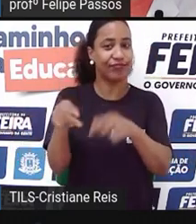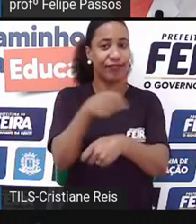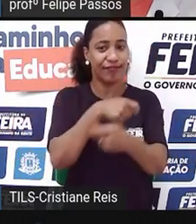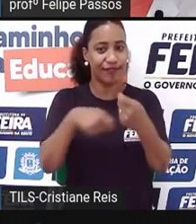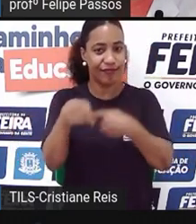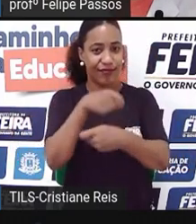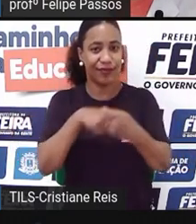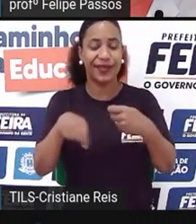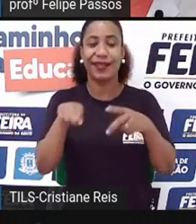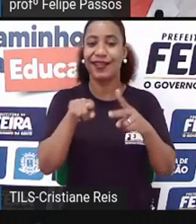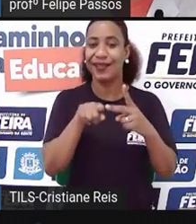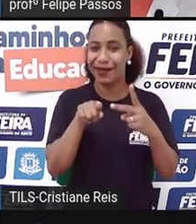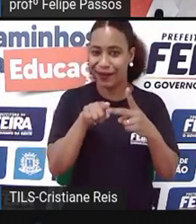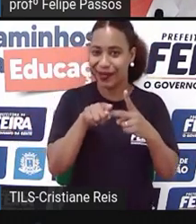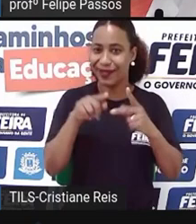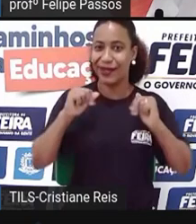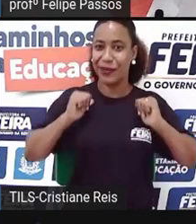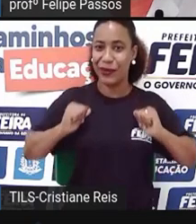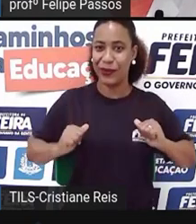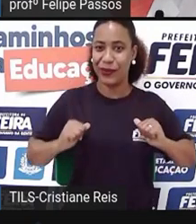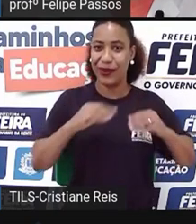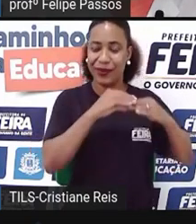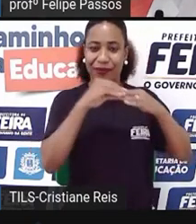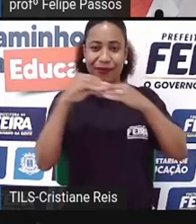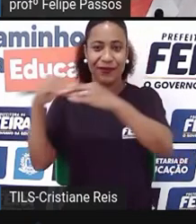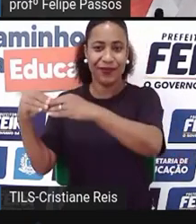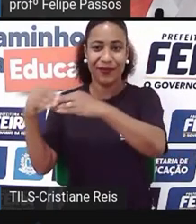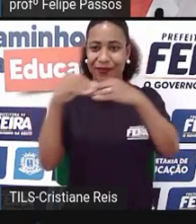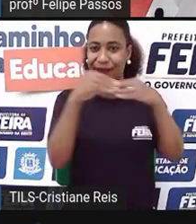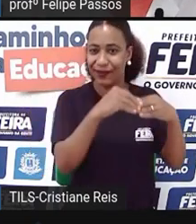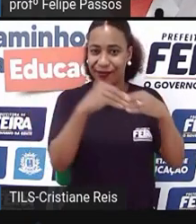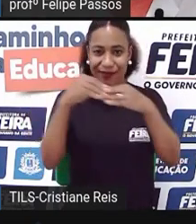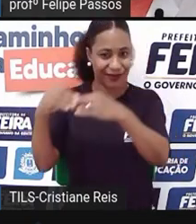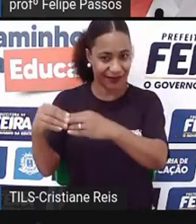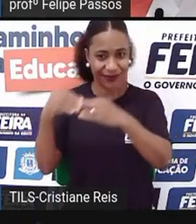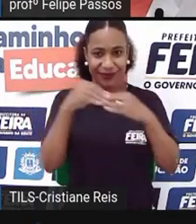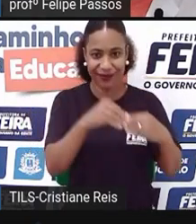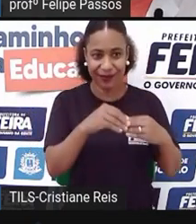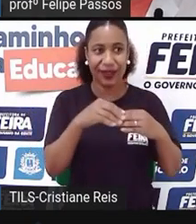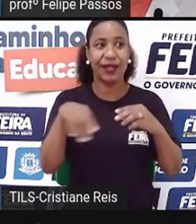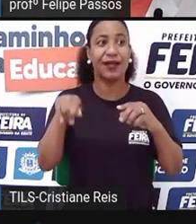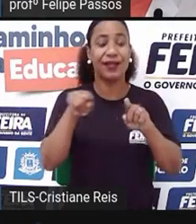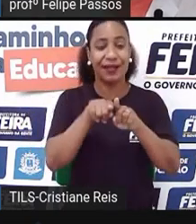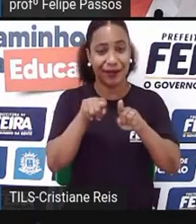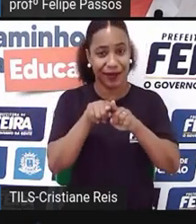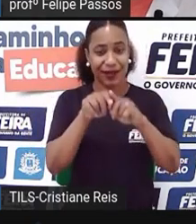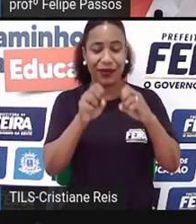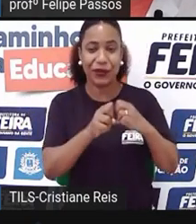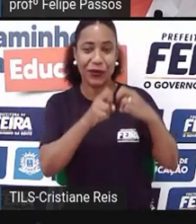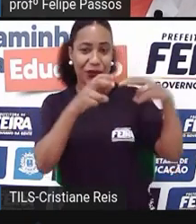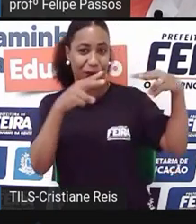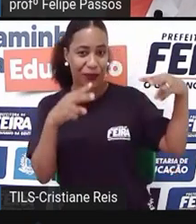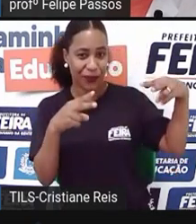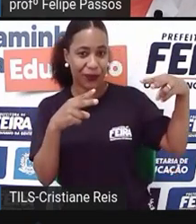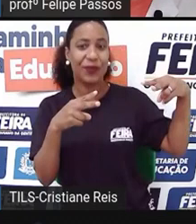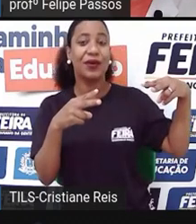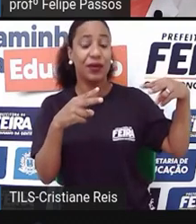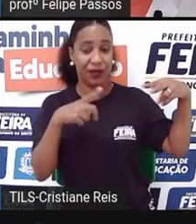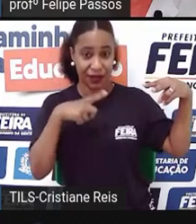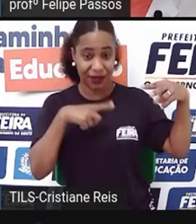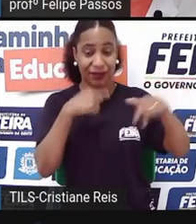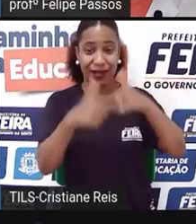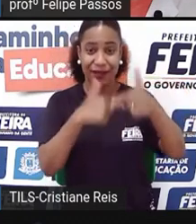e os meios digitais. Então, aquelas pessoas que trabalham com a prestação de serviço para esses conteúdos também cresceu bastante.